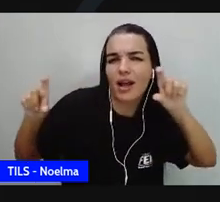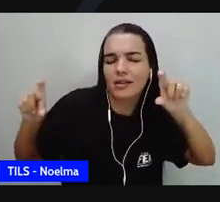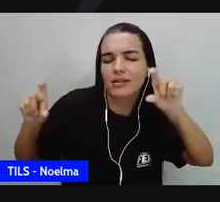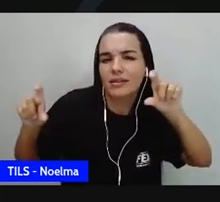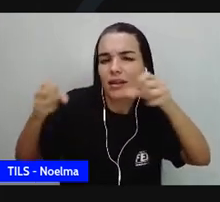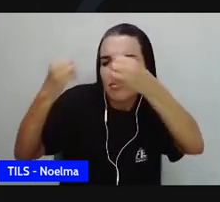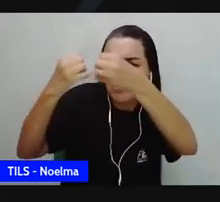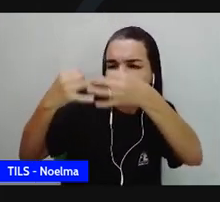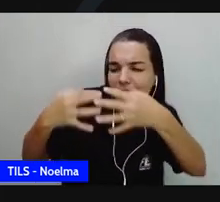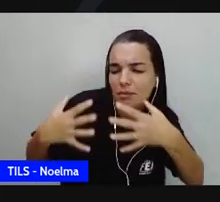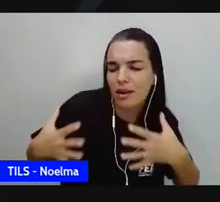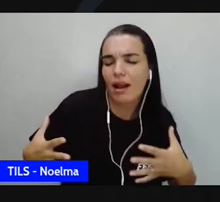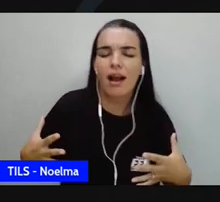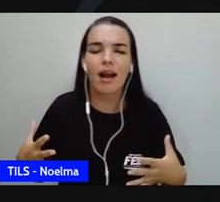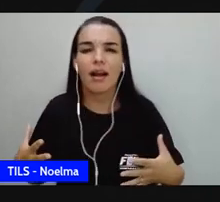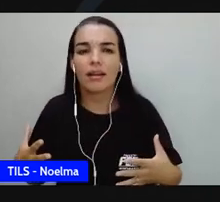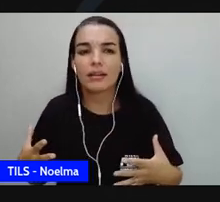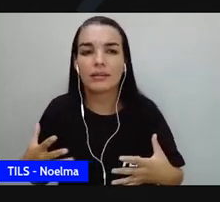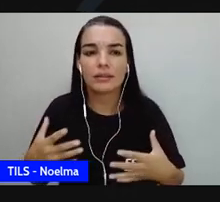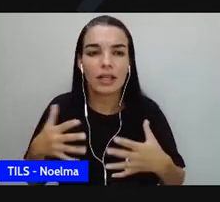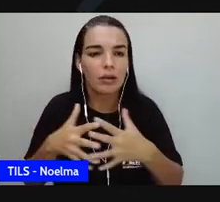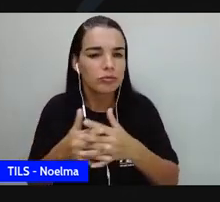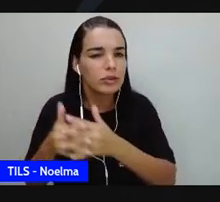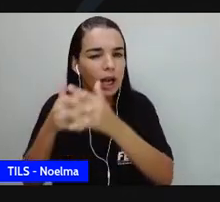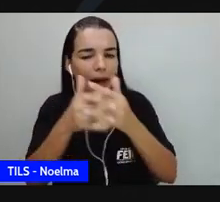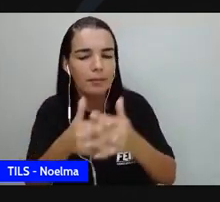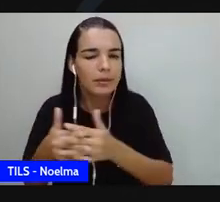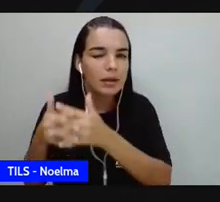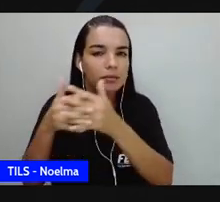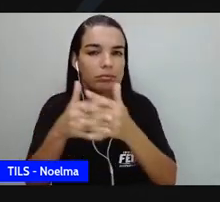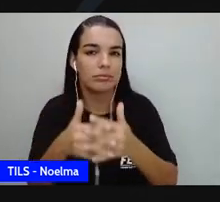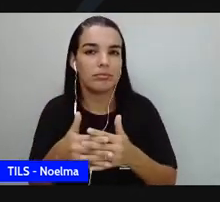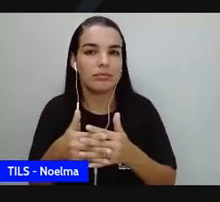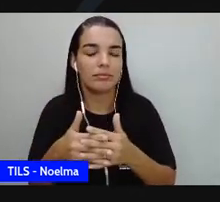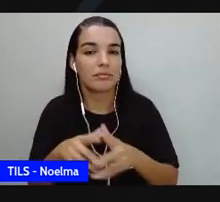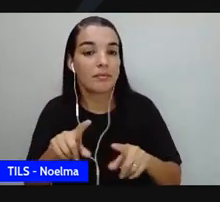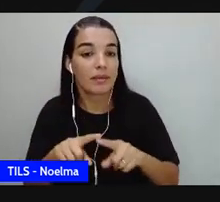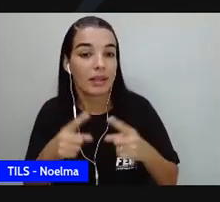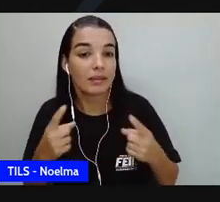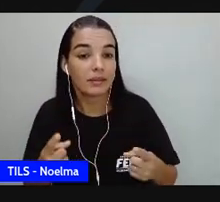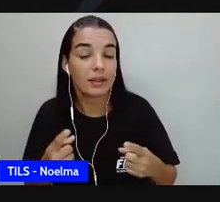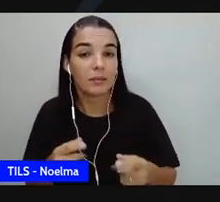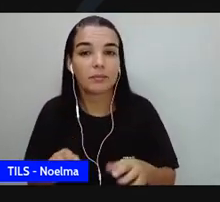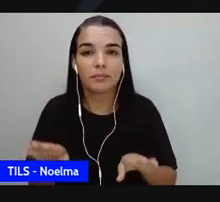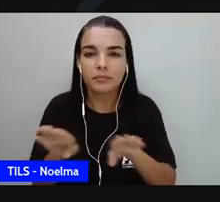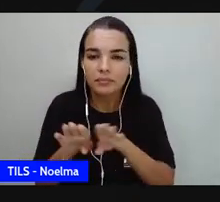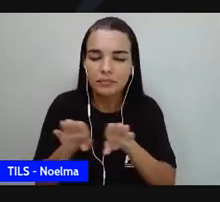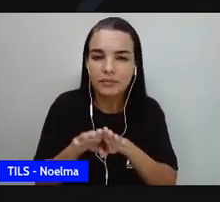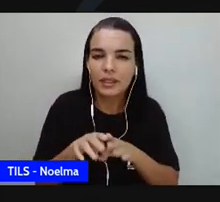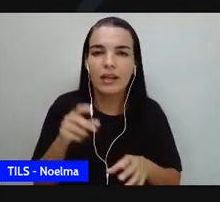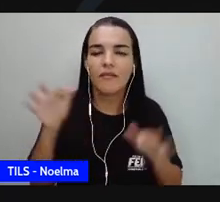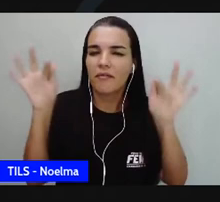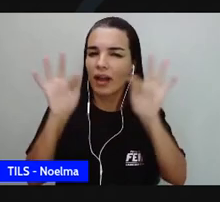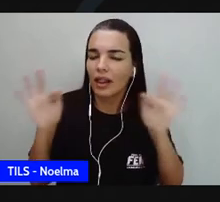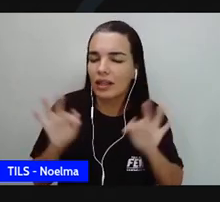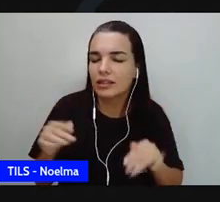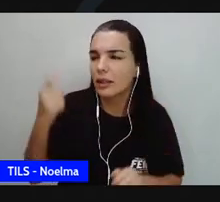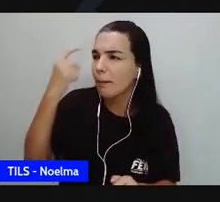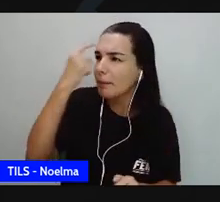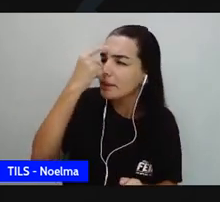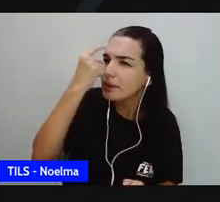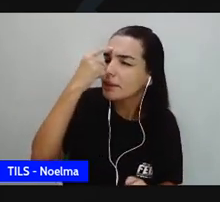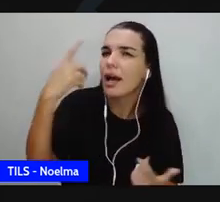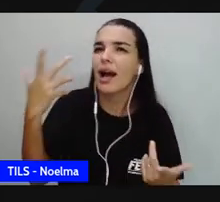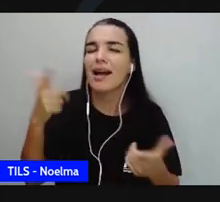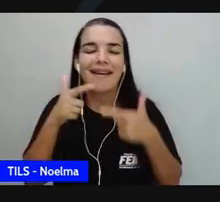fala, né? Na boleia, uma coisa que está por aí, a vê na carroceria. Eu li uma frase que me deixou feliz, que me fez pensar, que